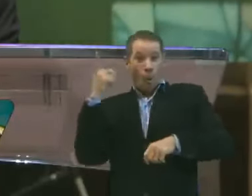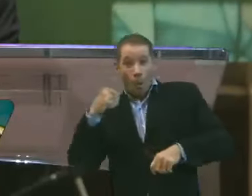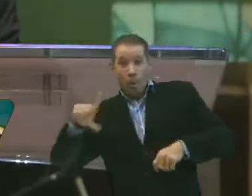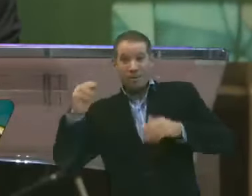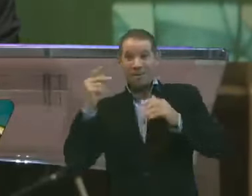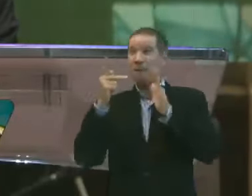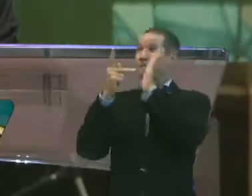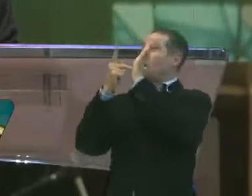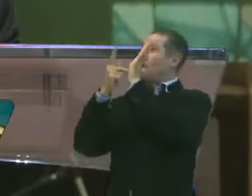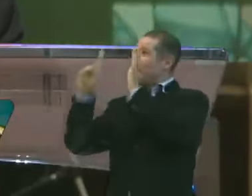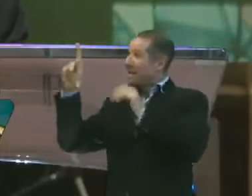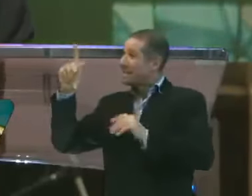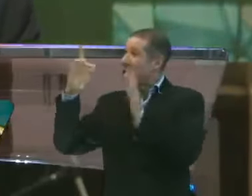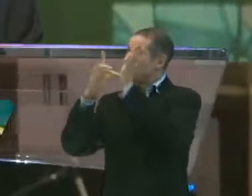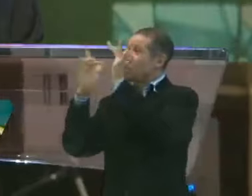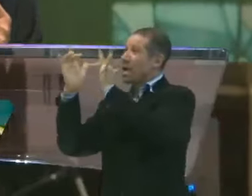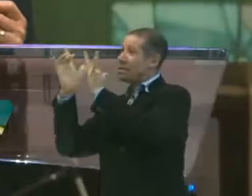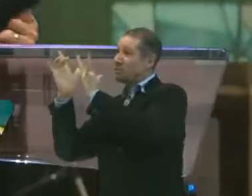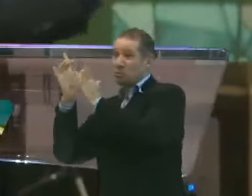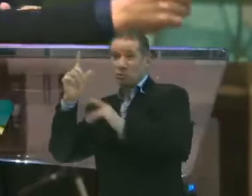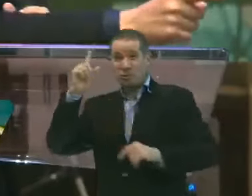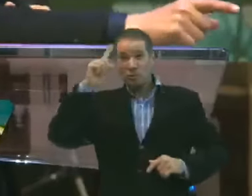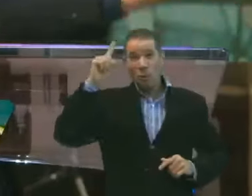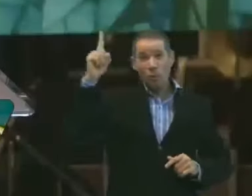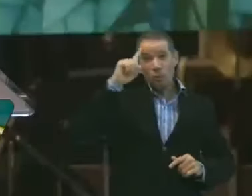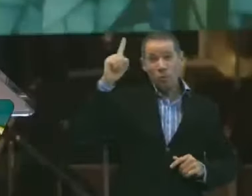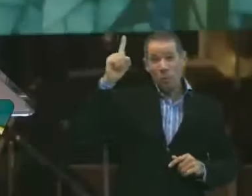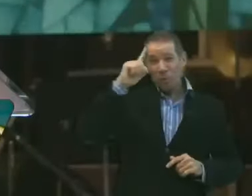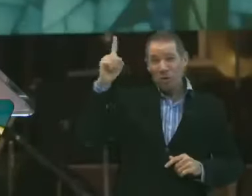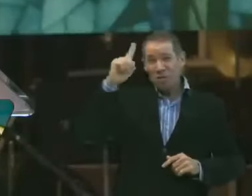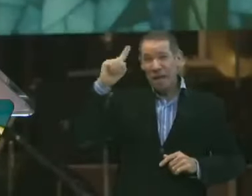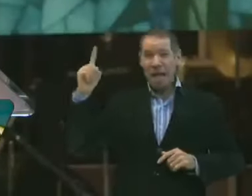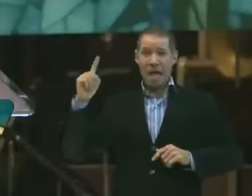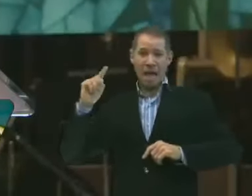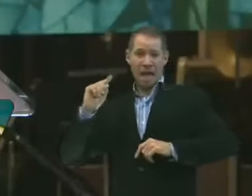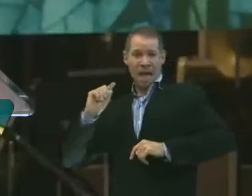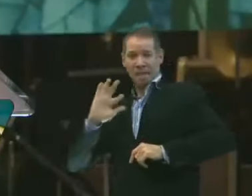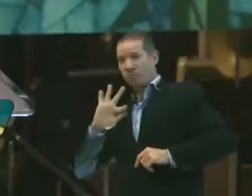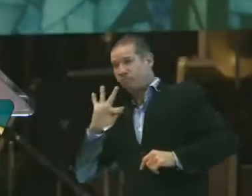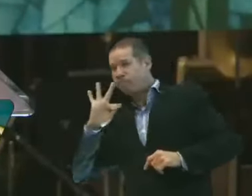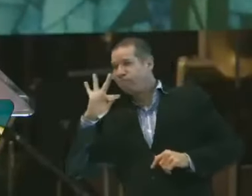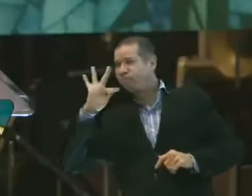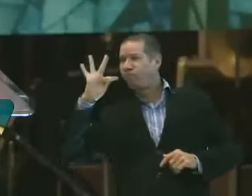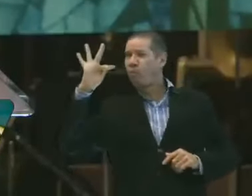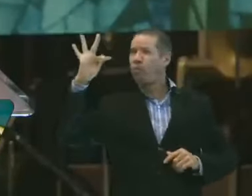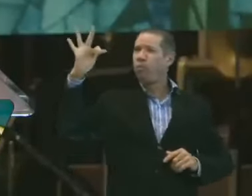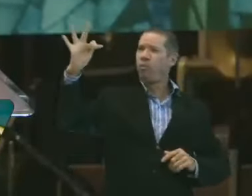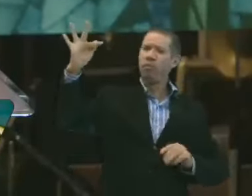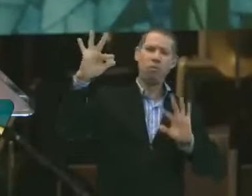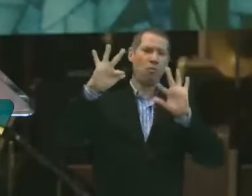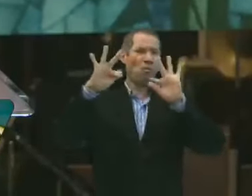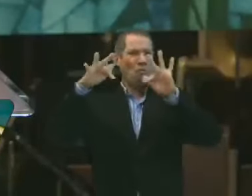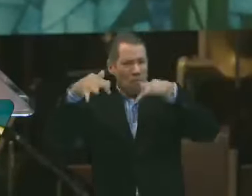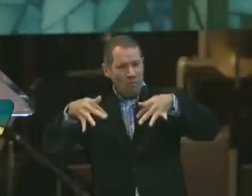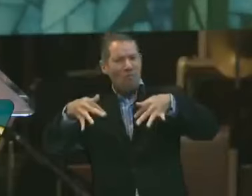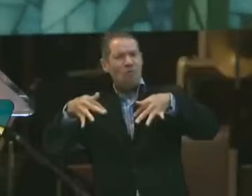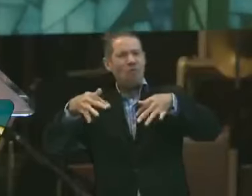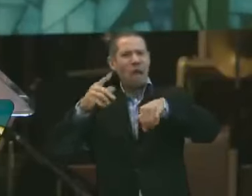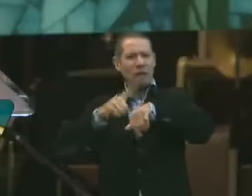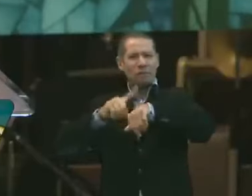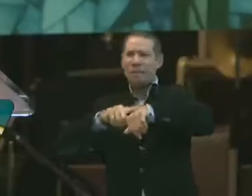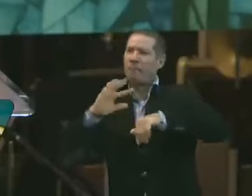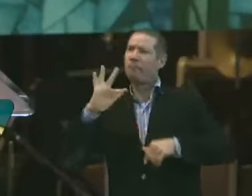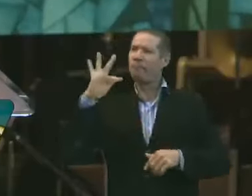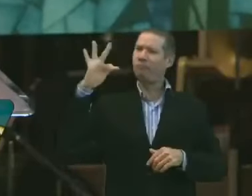Eis que estou com você todos os dias. Até o fim dos dias. Até o fim dos